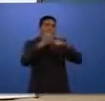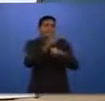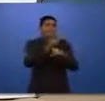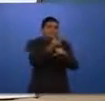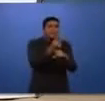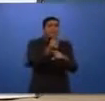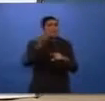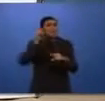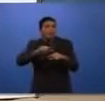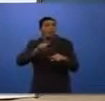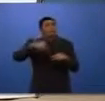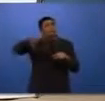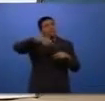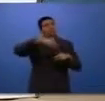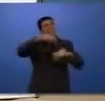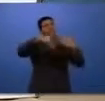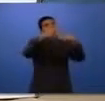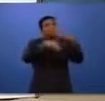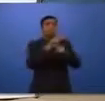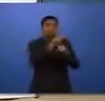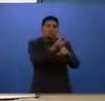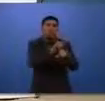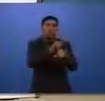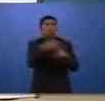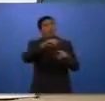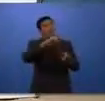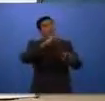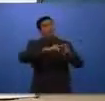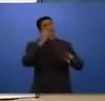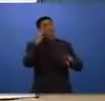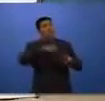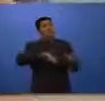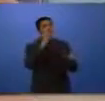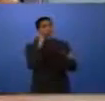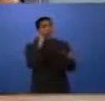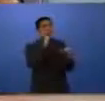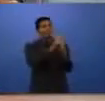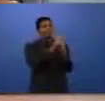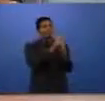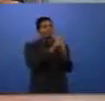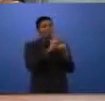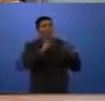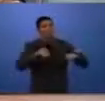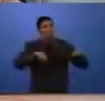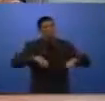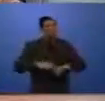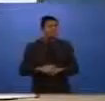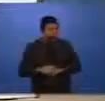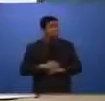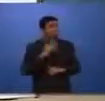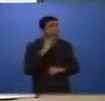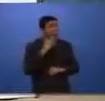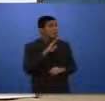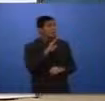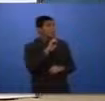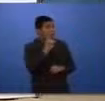no trabalho de inteligência, dão uma maior facilidade para que se possa localizar uma determinada residência. Tenente,